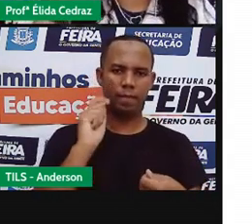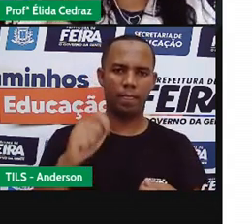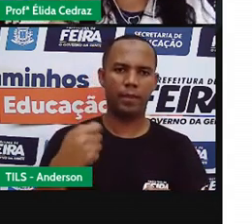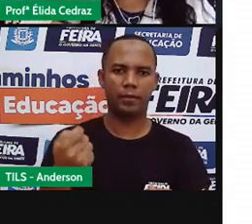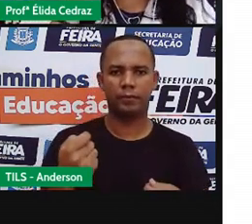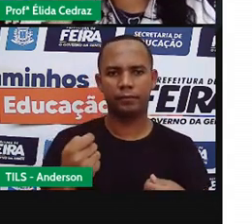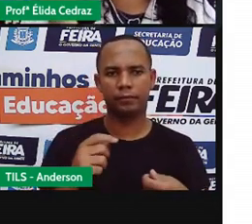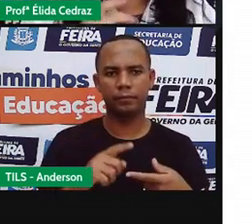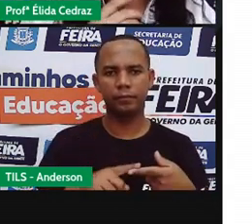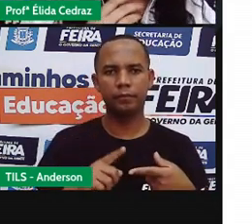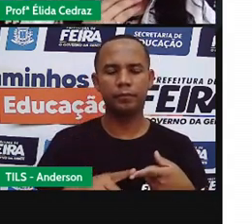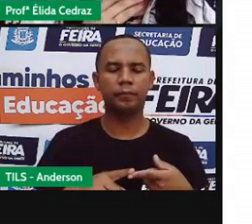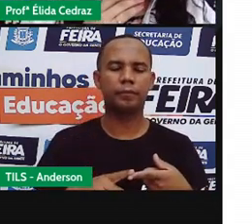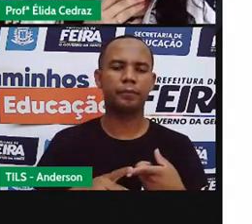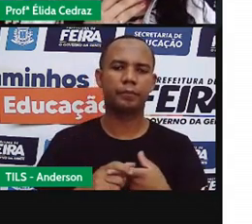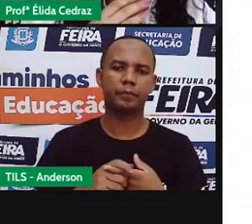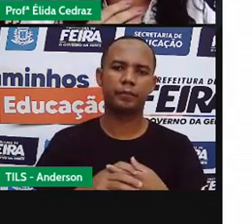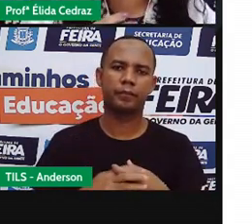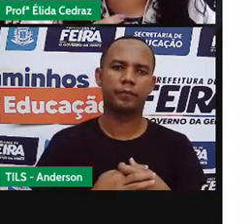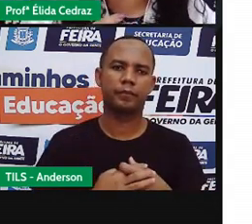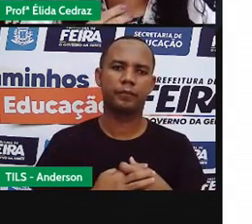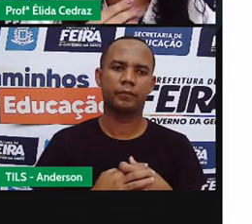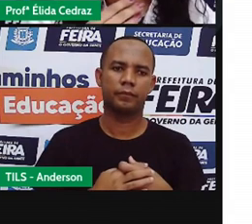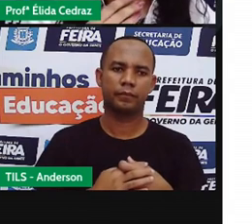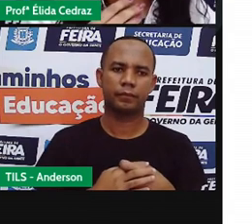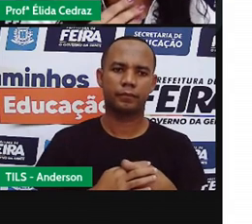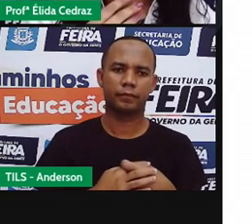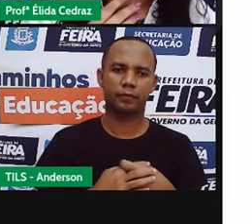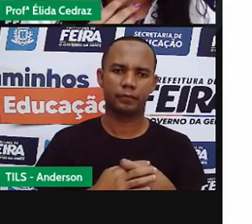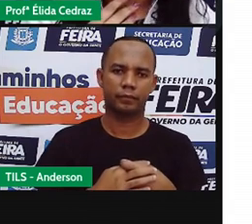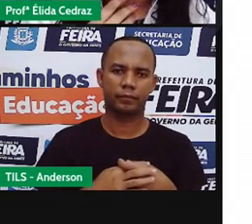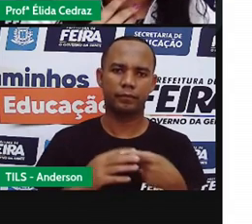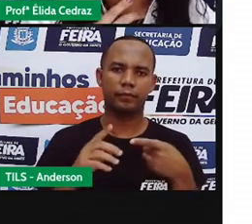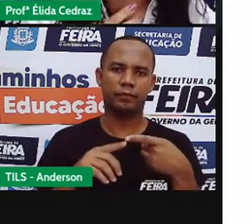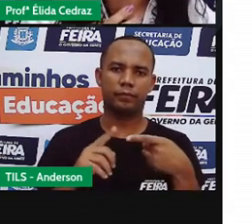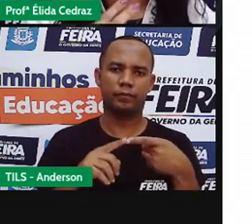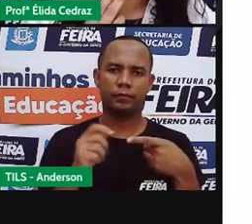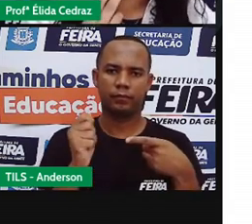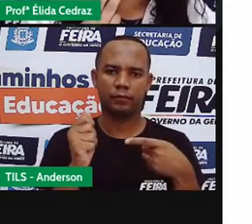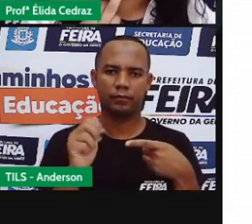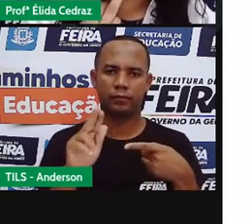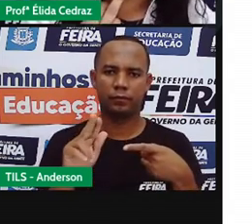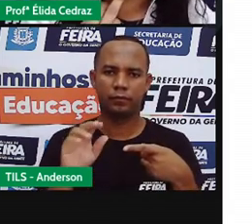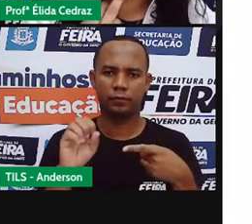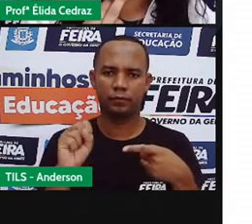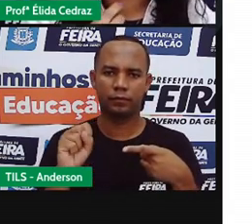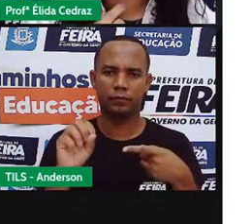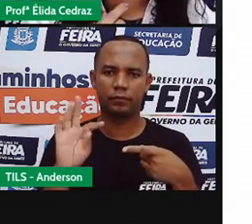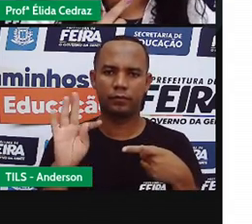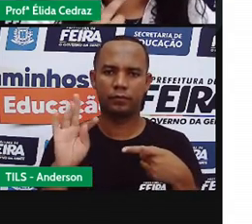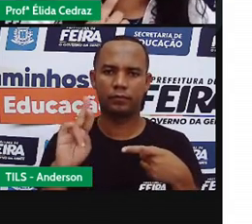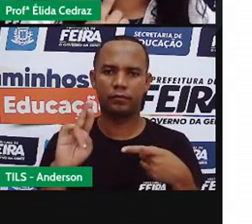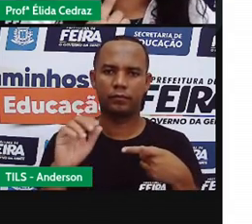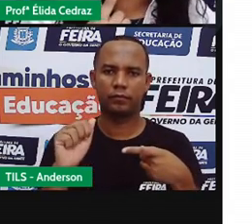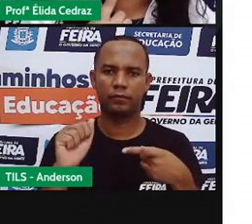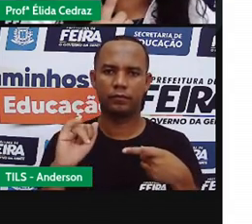ouvido. Som e pronúncia, tá bom? Vamos lá? Austrália, acordo,